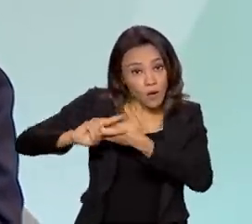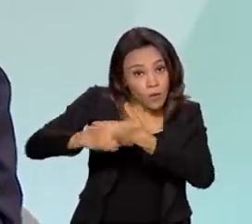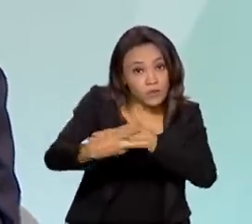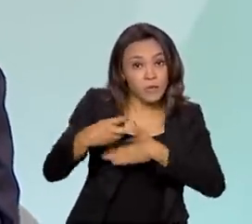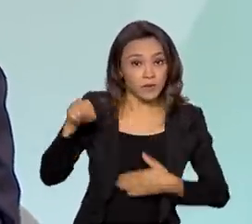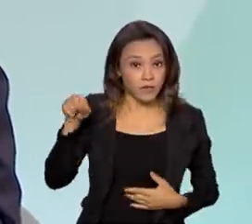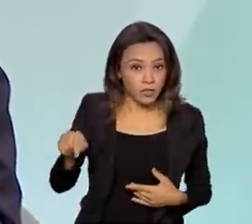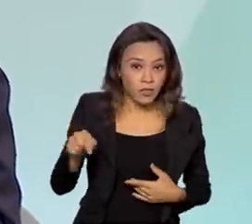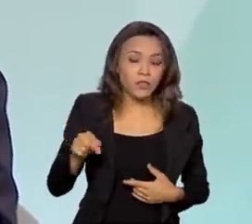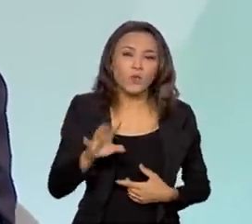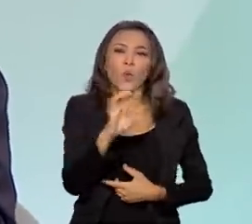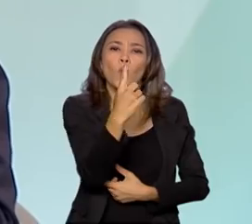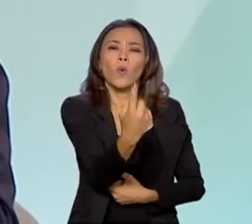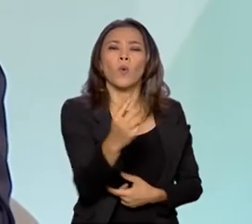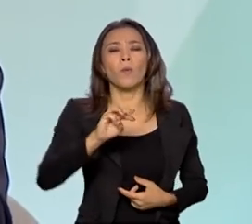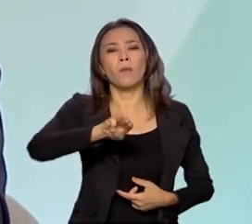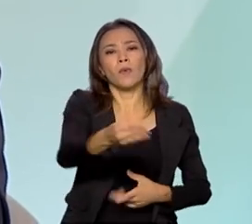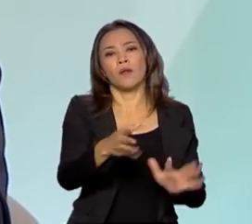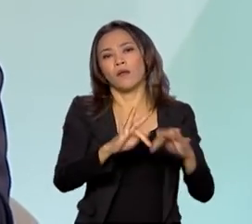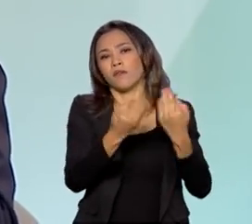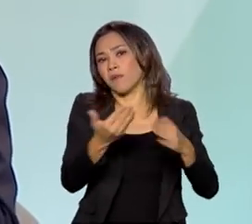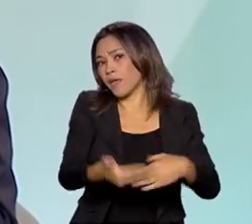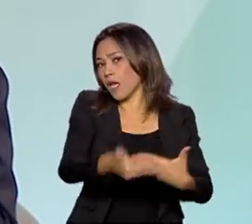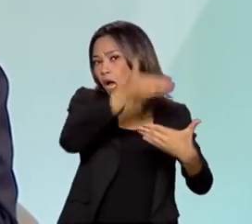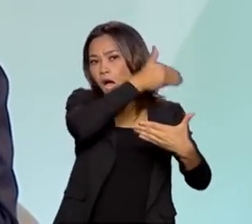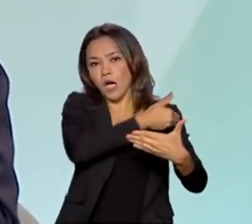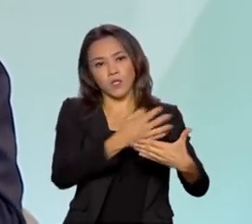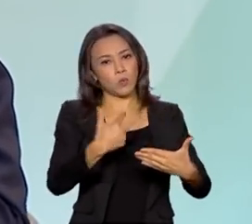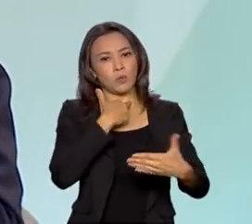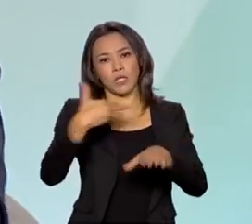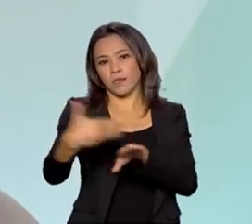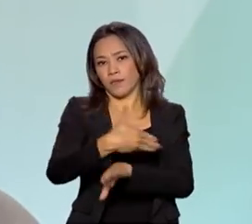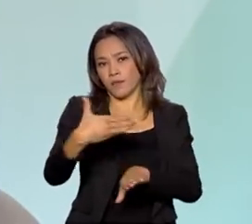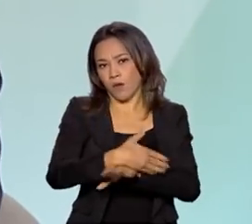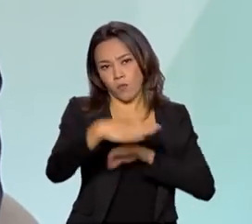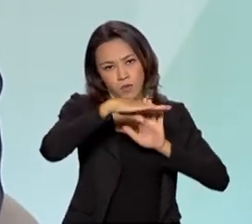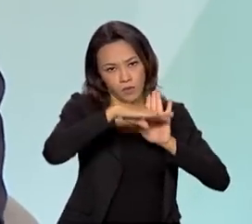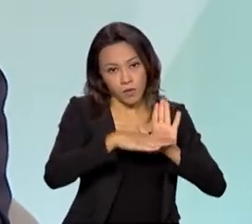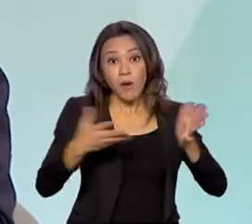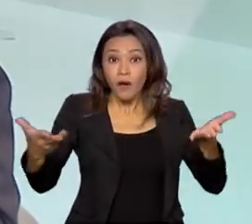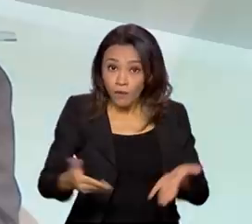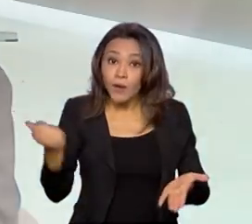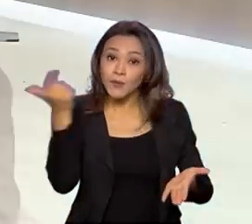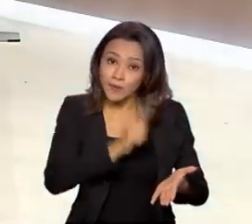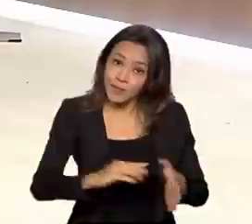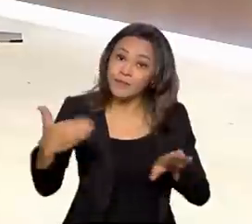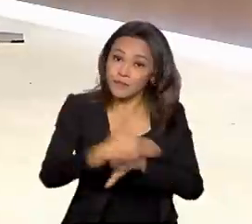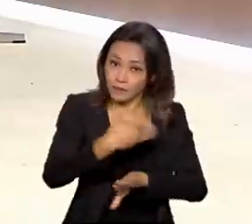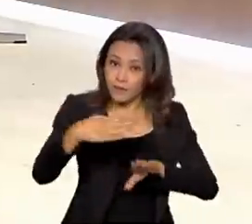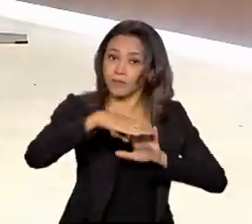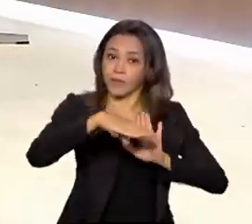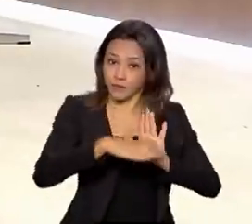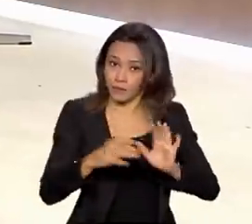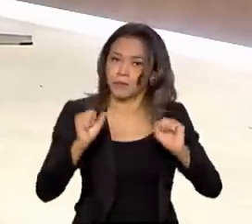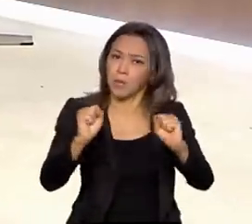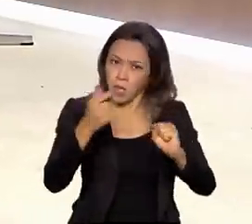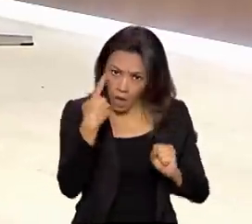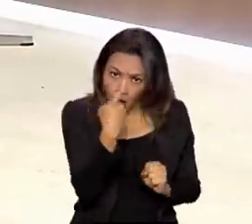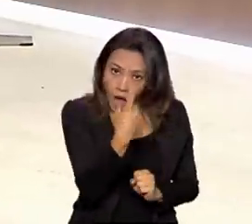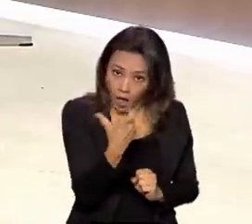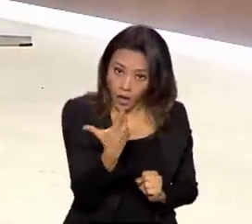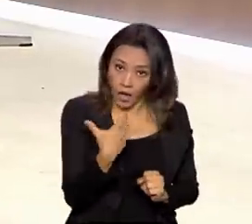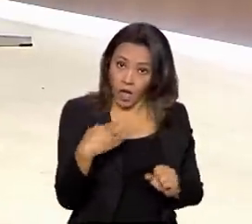de um milhão de famílias que até então não poderiam acessar, agora podem acessar. Em tendo interesse, pode acessar.